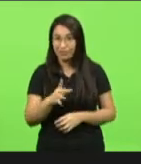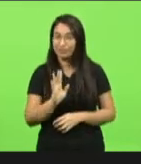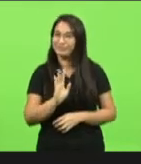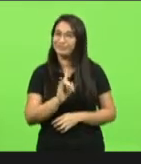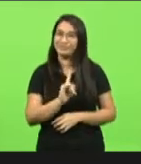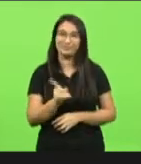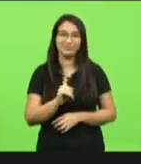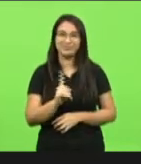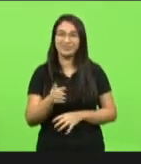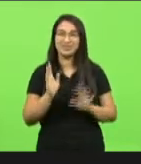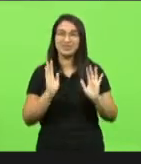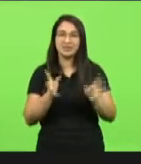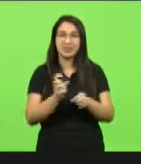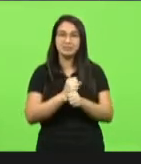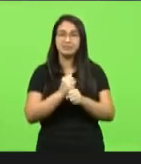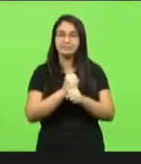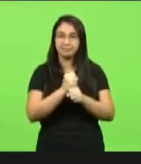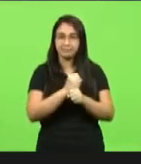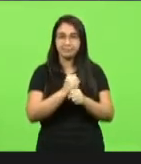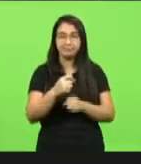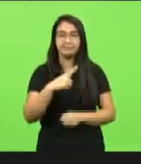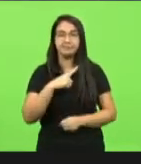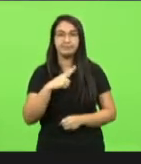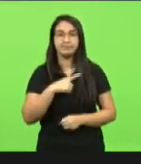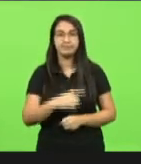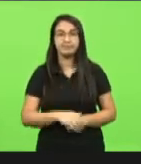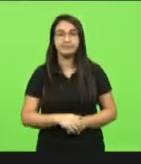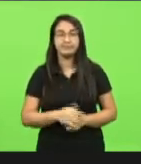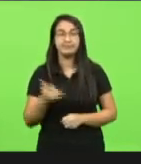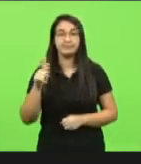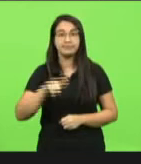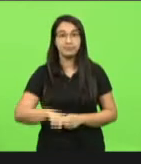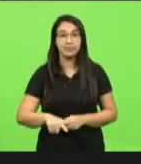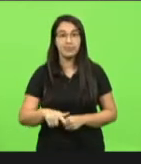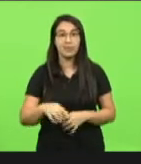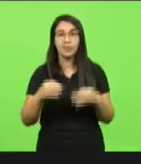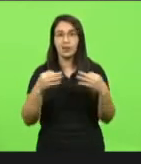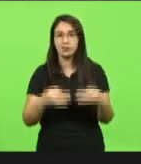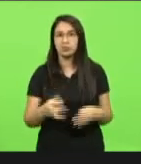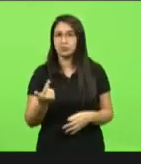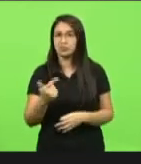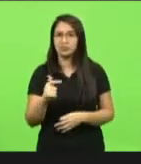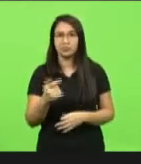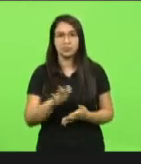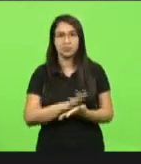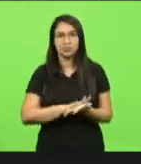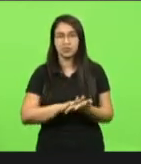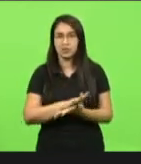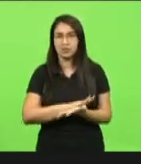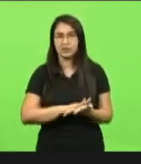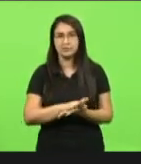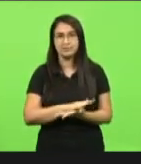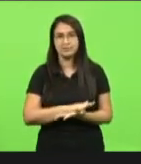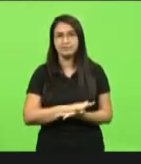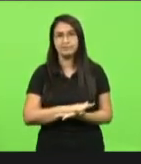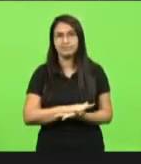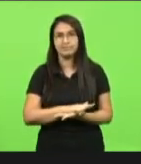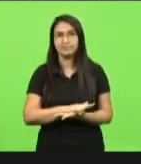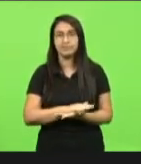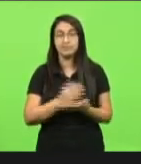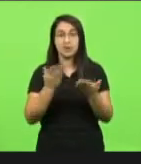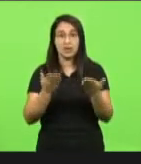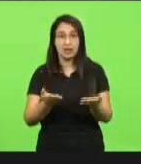isso aí. E outra coisa que eu queria dizer, acho uma injustiça, um disparate, entendeu? E eles não